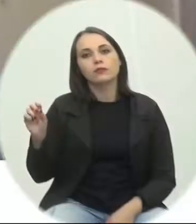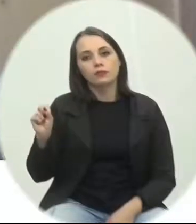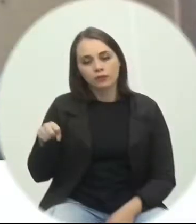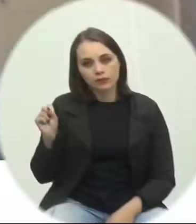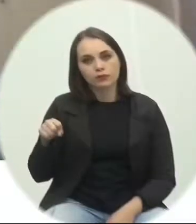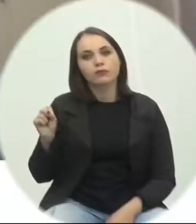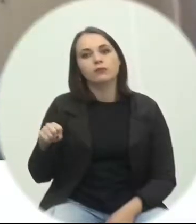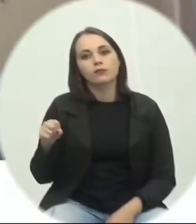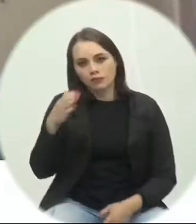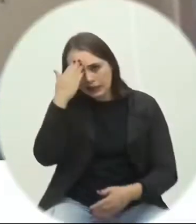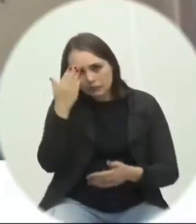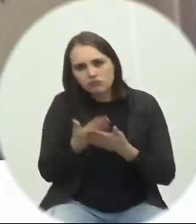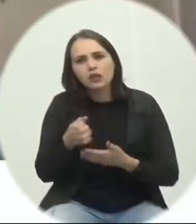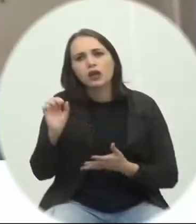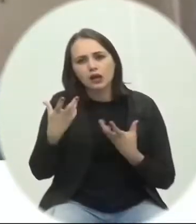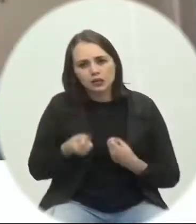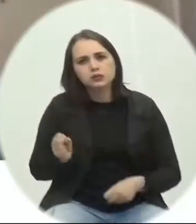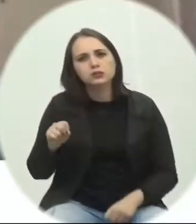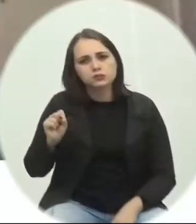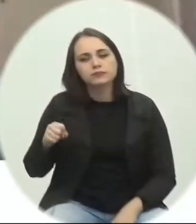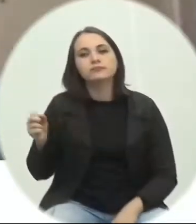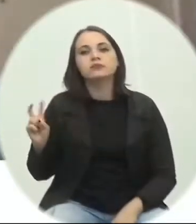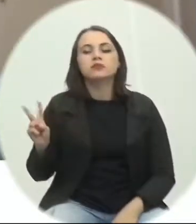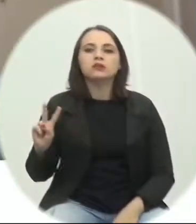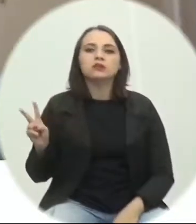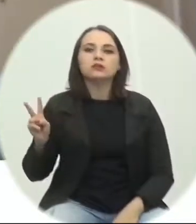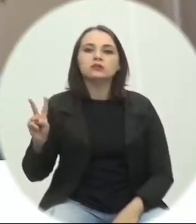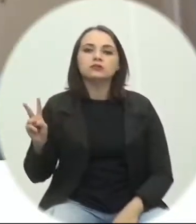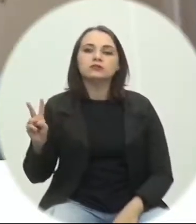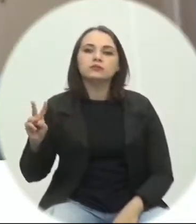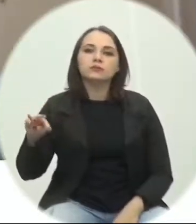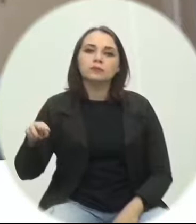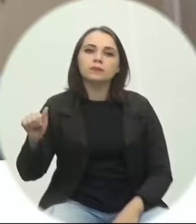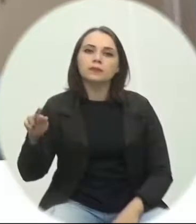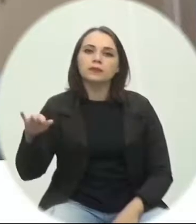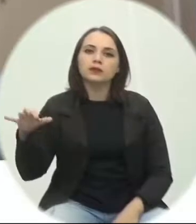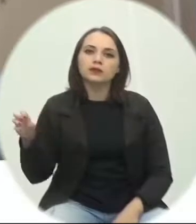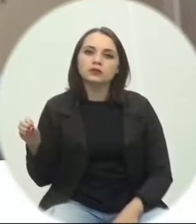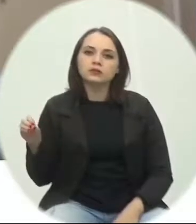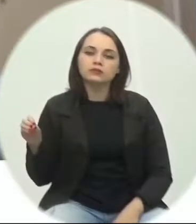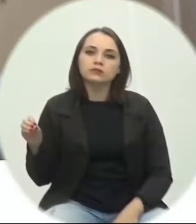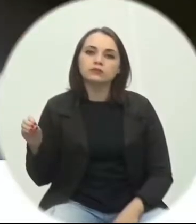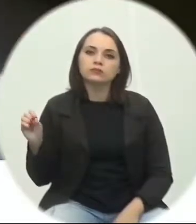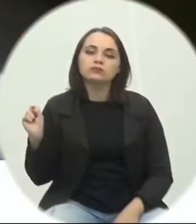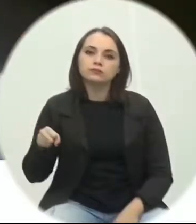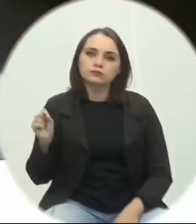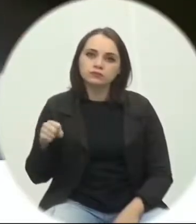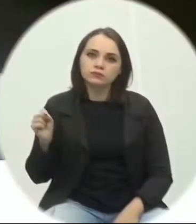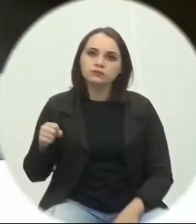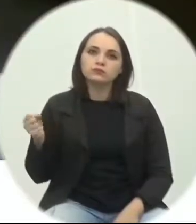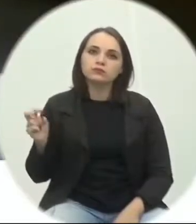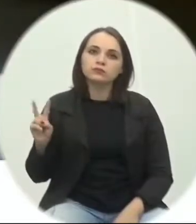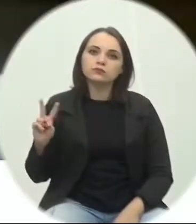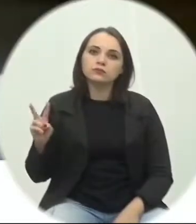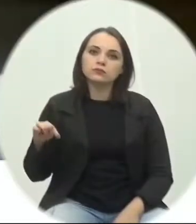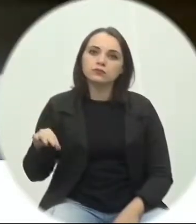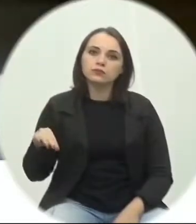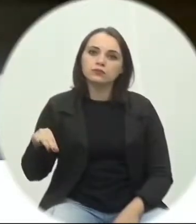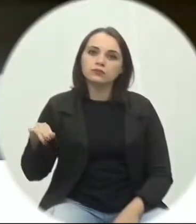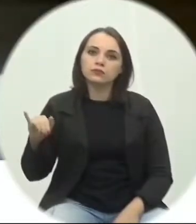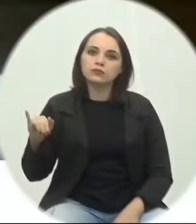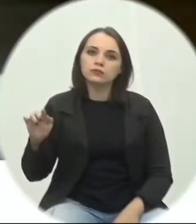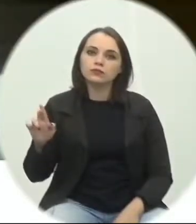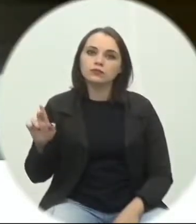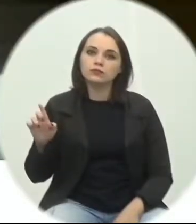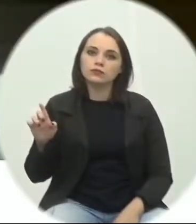senhor presidente. Favorável, sim. A favor, vereador Márcio Darós. Favorável. A favor, vereador Miguel Pierini.